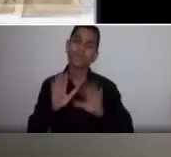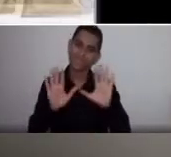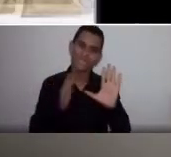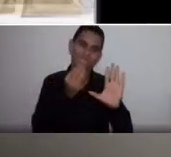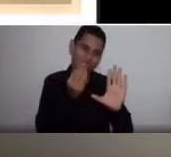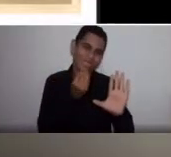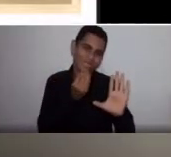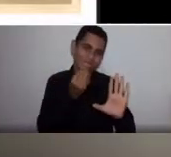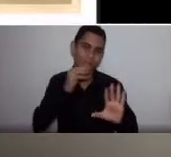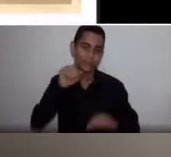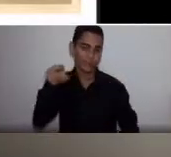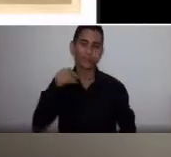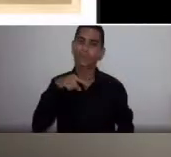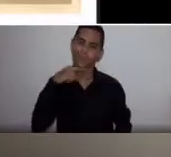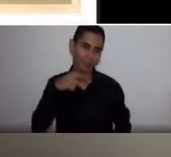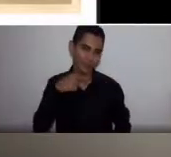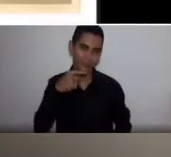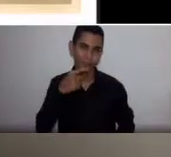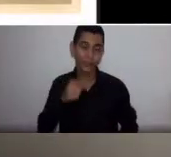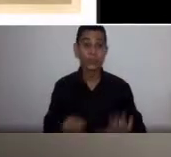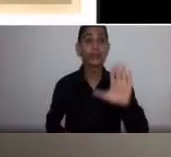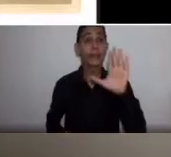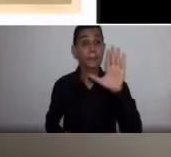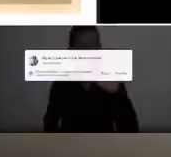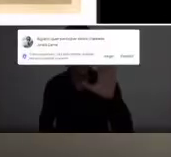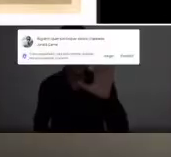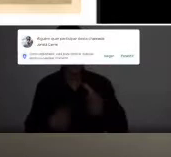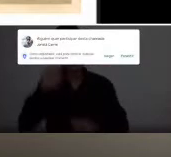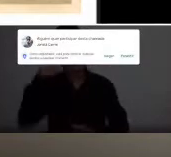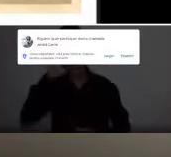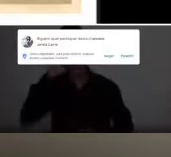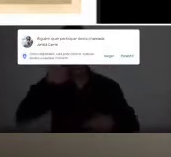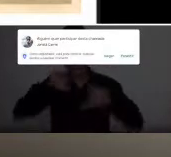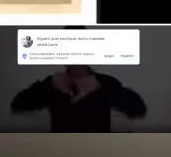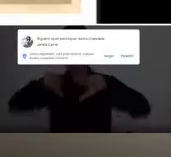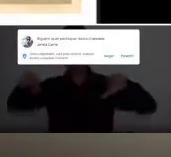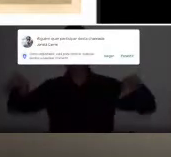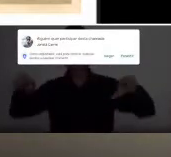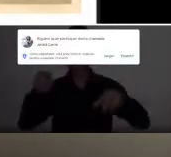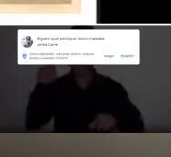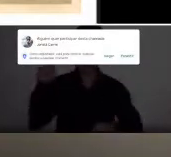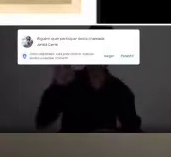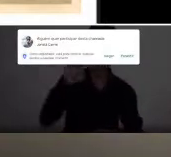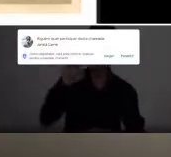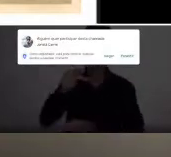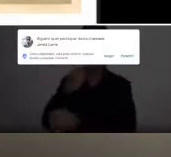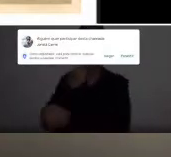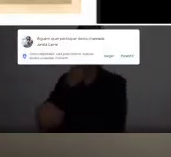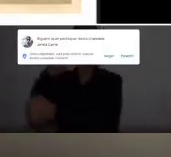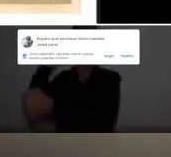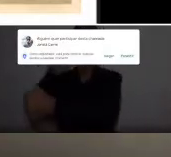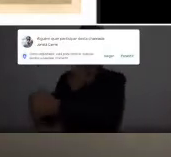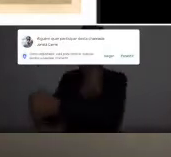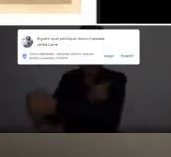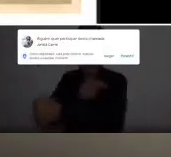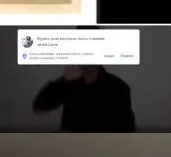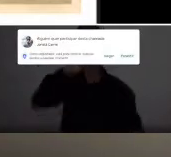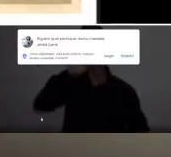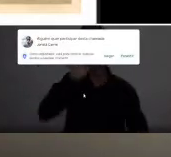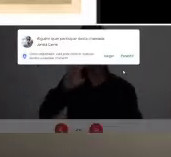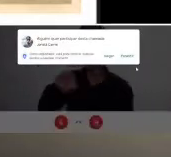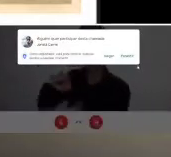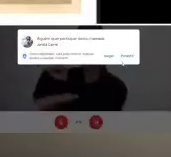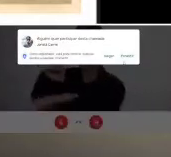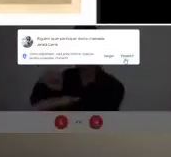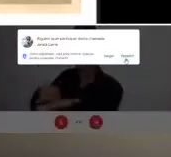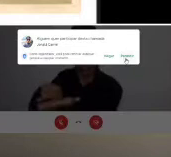a gente tem os relatos aí das transfusões de sangue feitas diretamente de indivíduo para